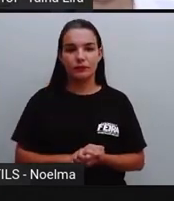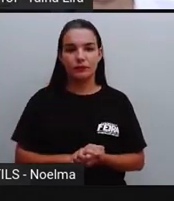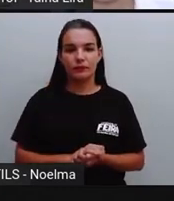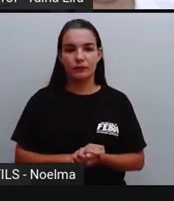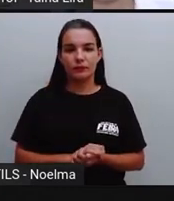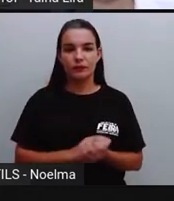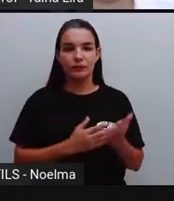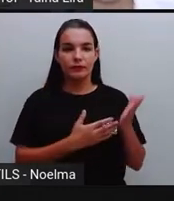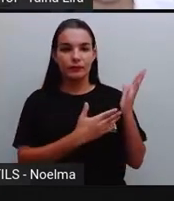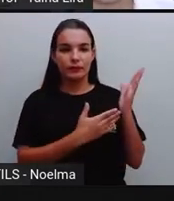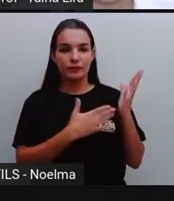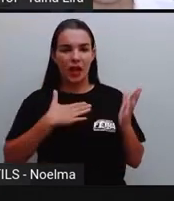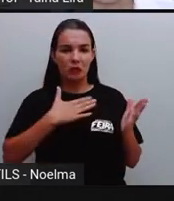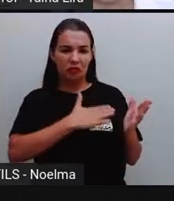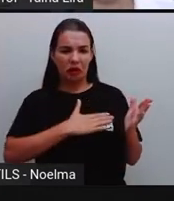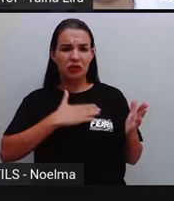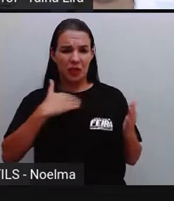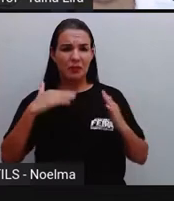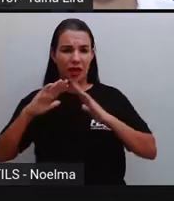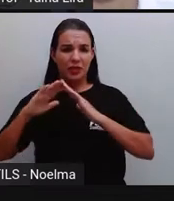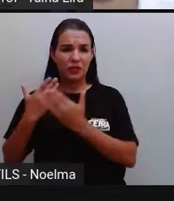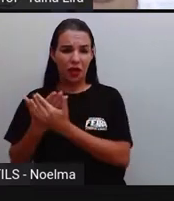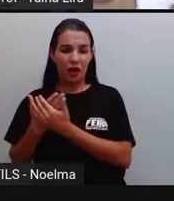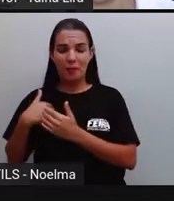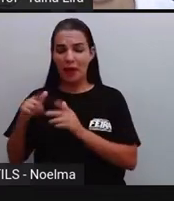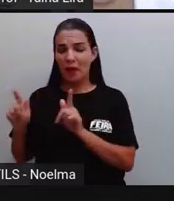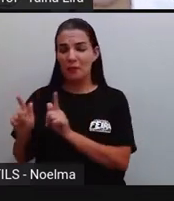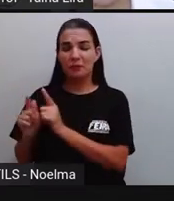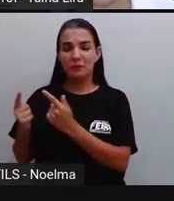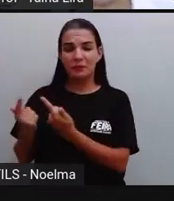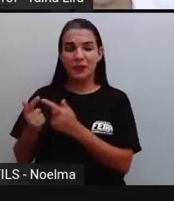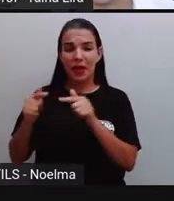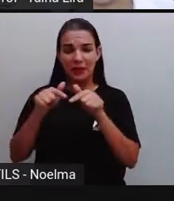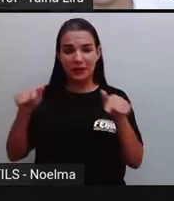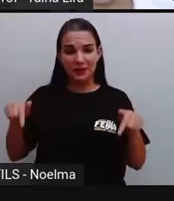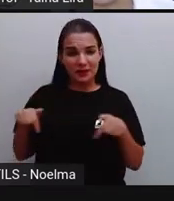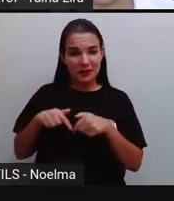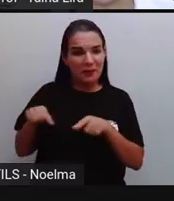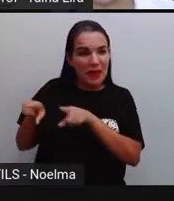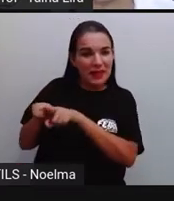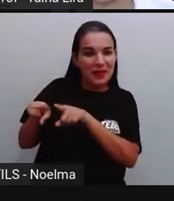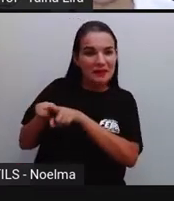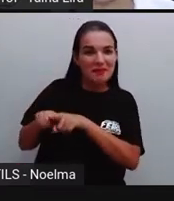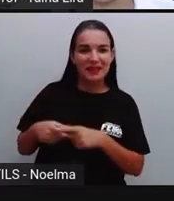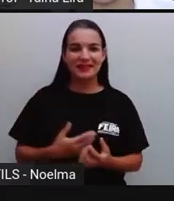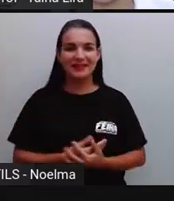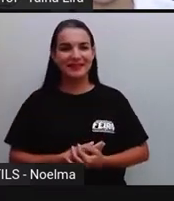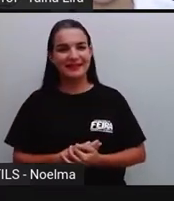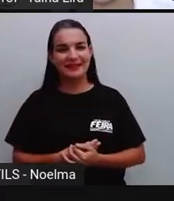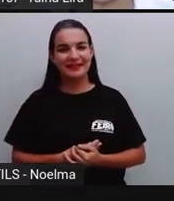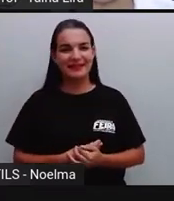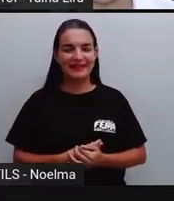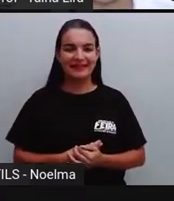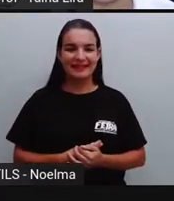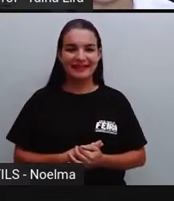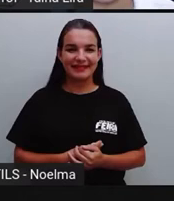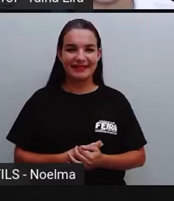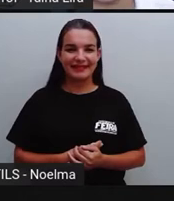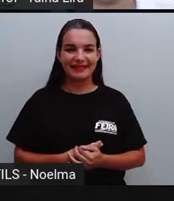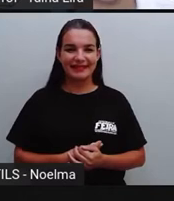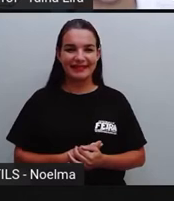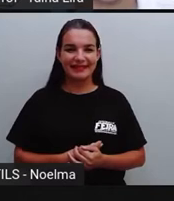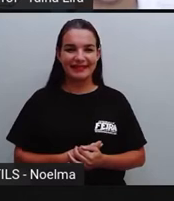Eu gosto da minha escola e da minha turma. Olha lá, Marcelo, né, já escrevendo na lousa.